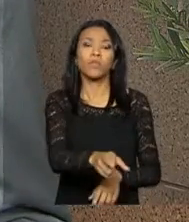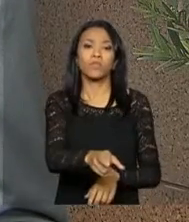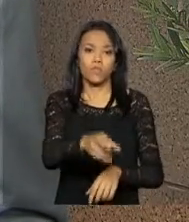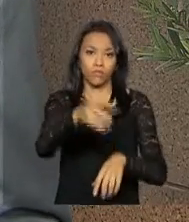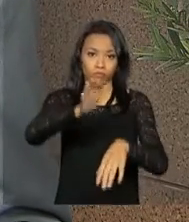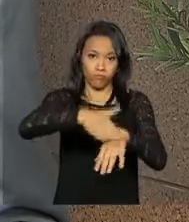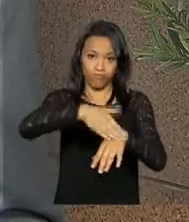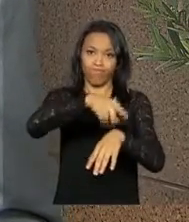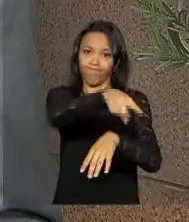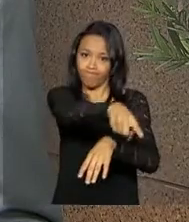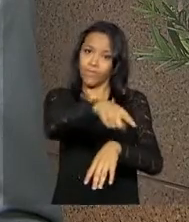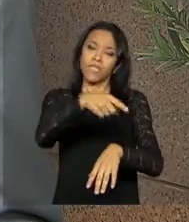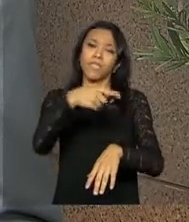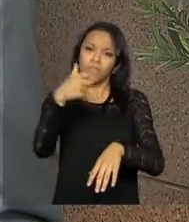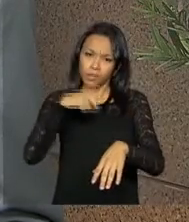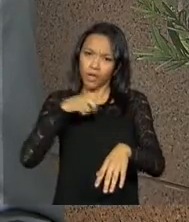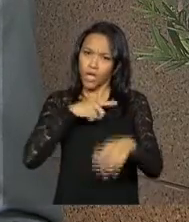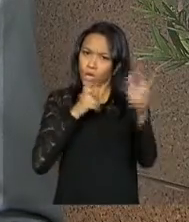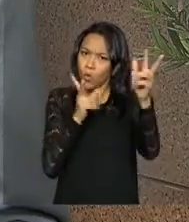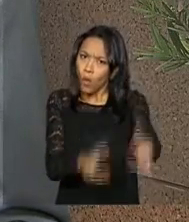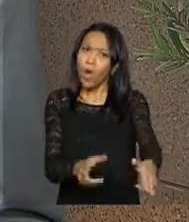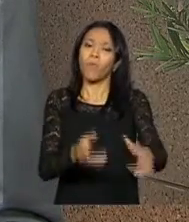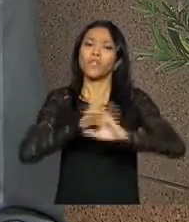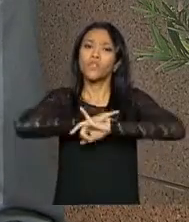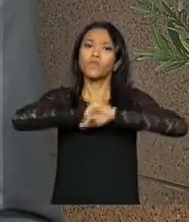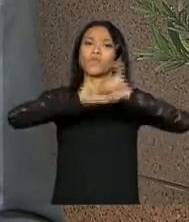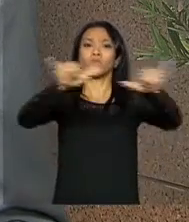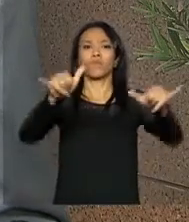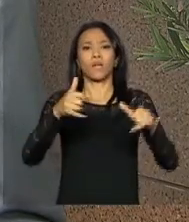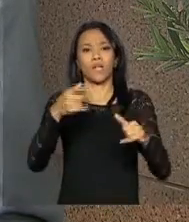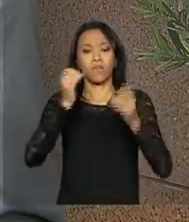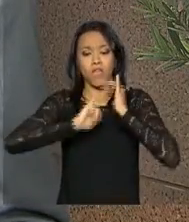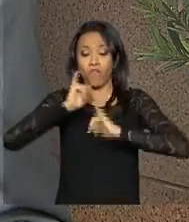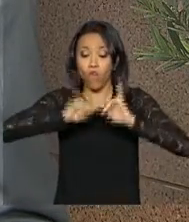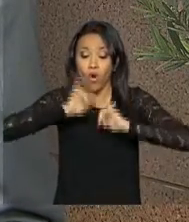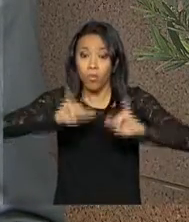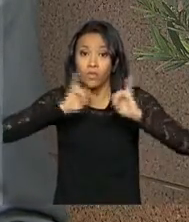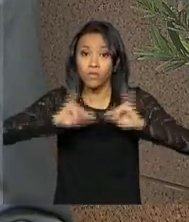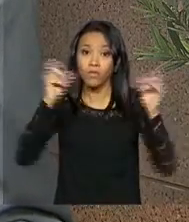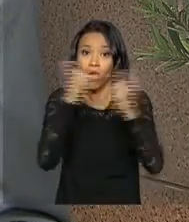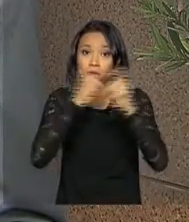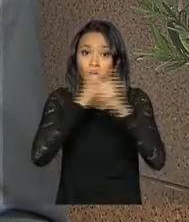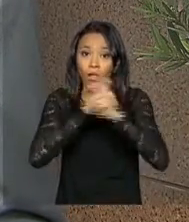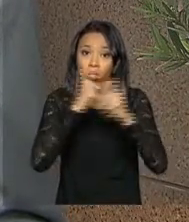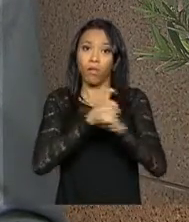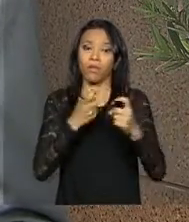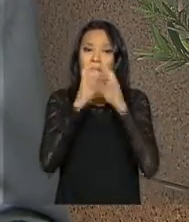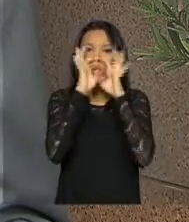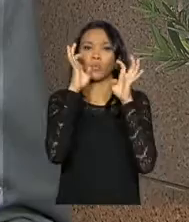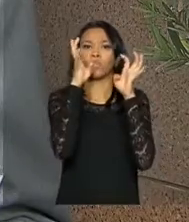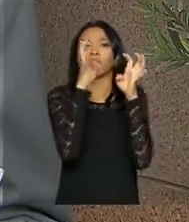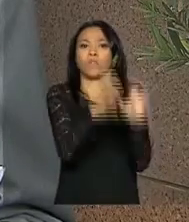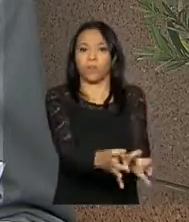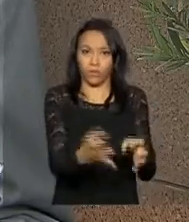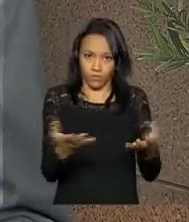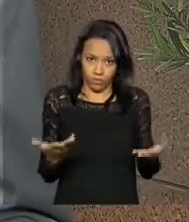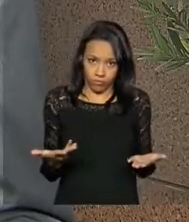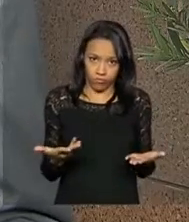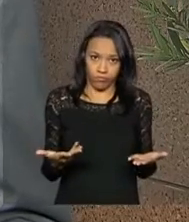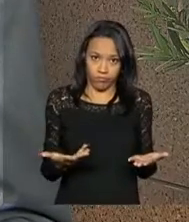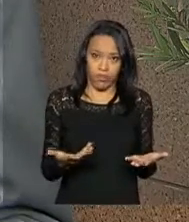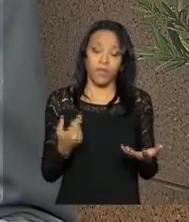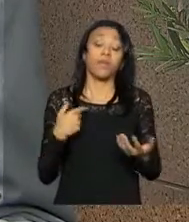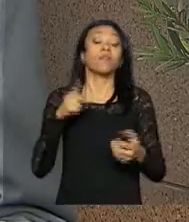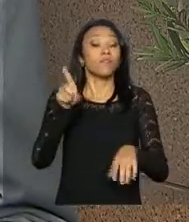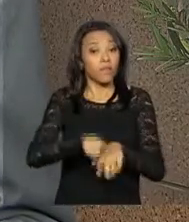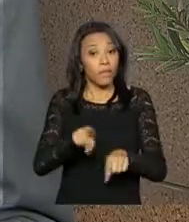Judiciário o mesmo espaço dado pela revista à difusão de informações inverídicas e de acusações levianas. Ainda de